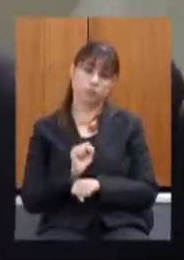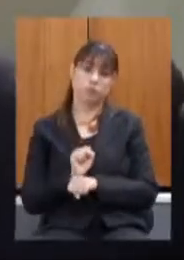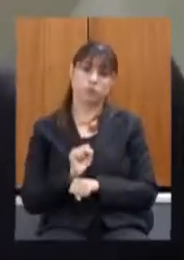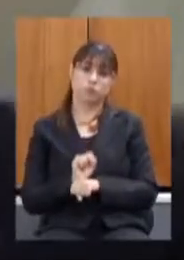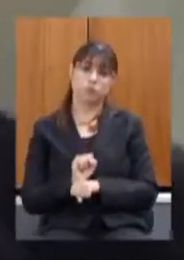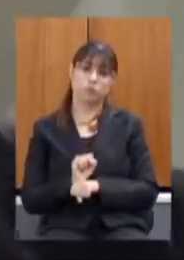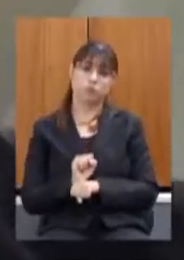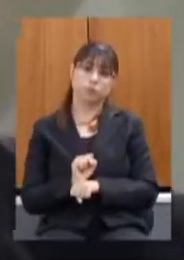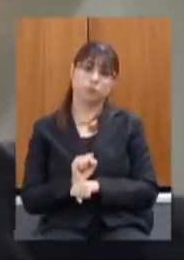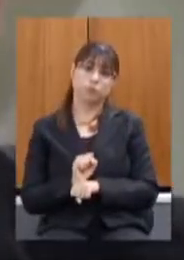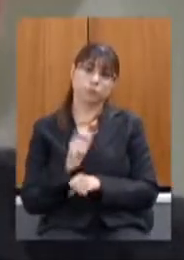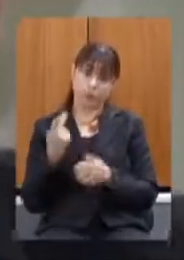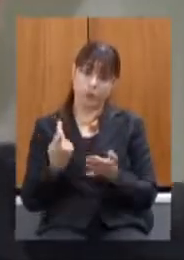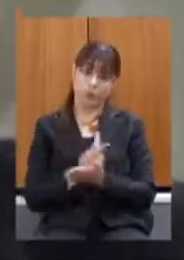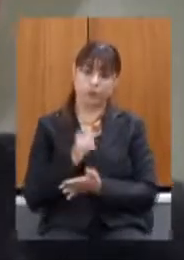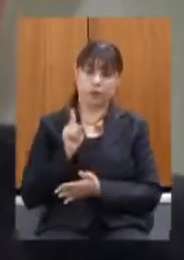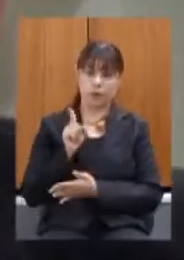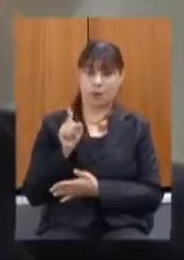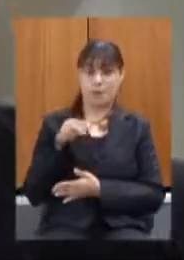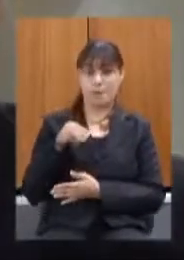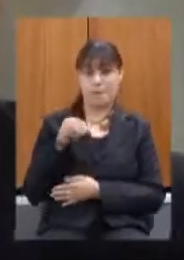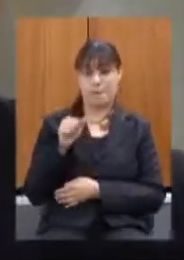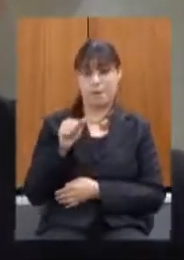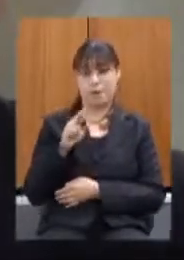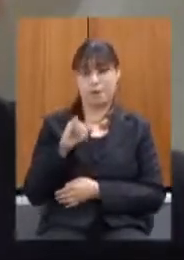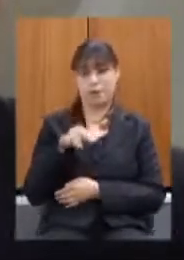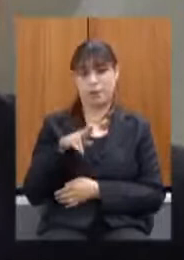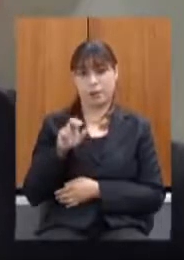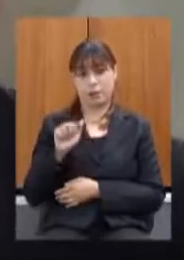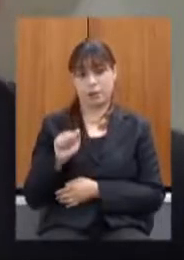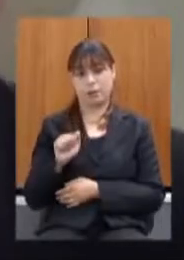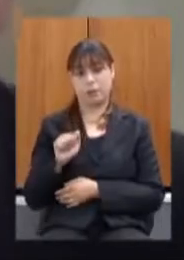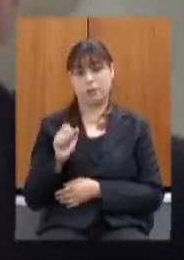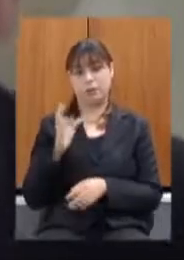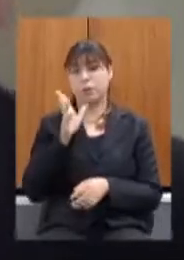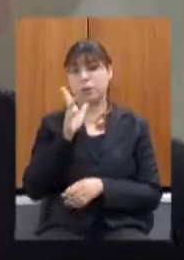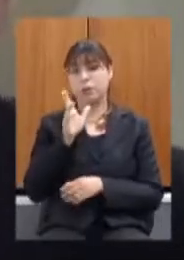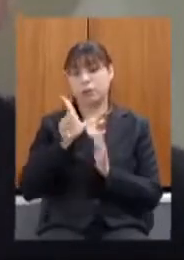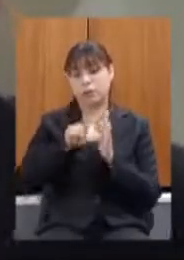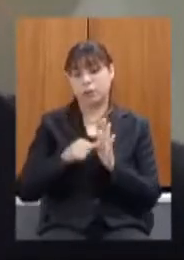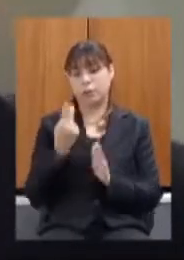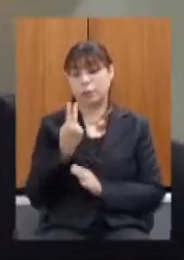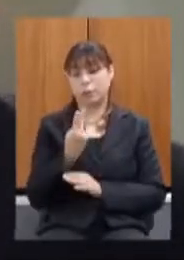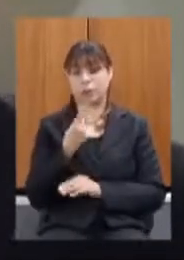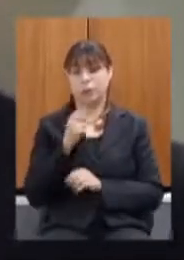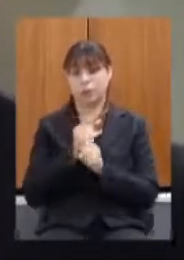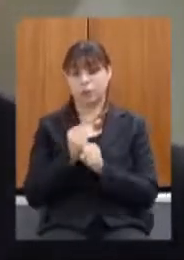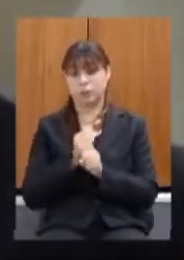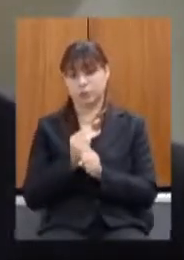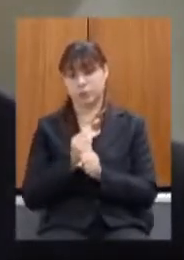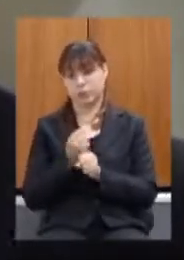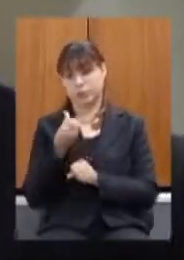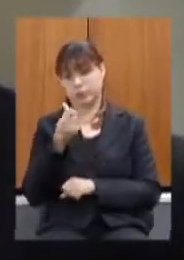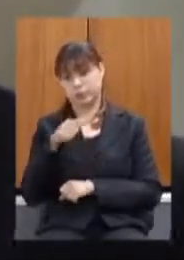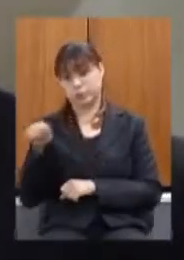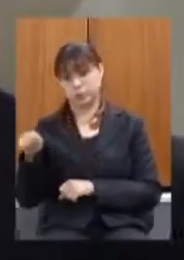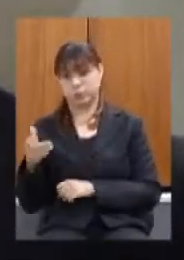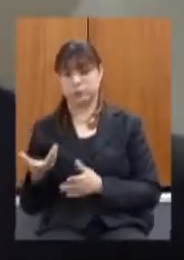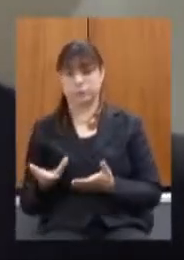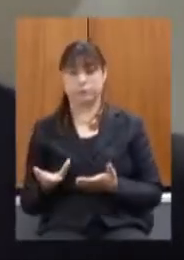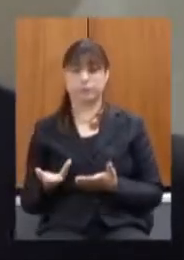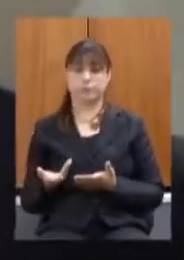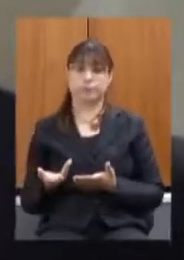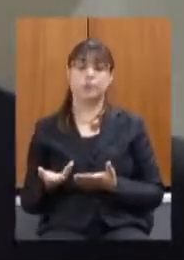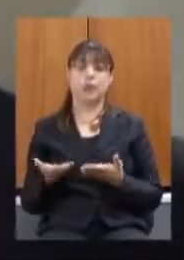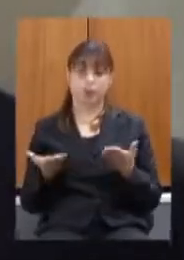que aliás foi o que aconteceu em Mariana demorou dois anos e meio e aí para